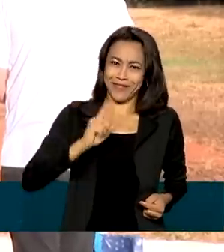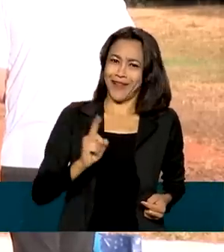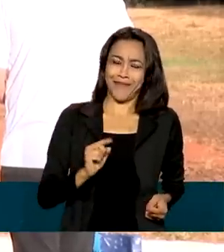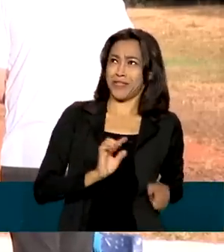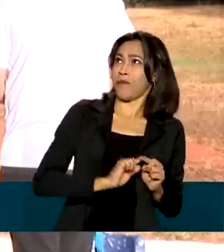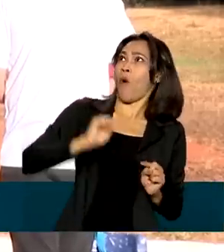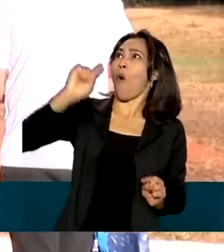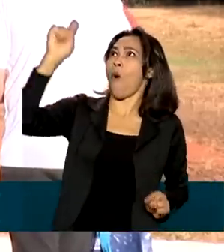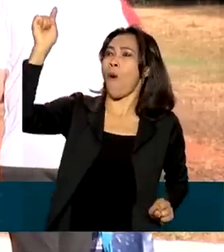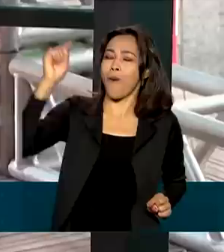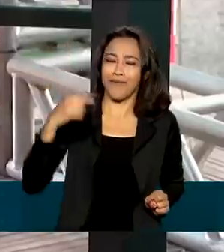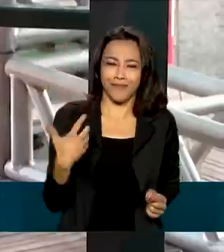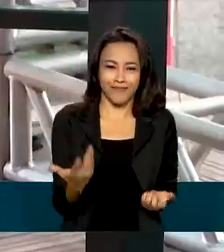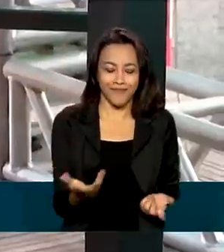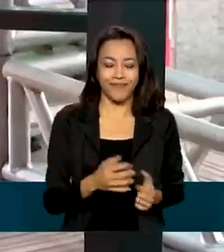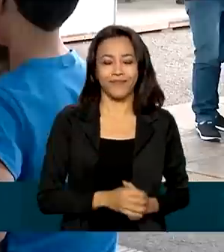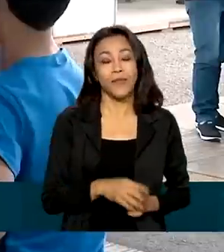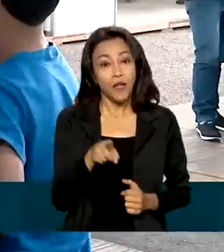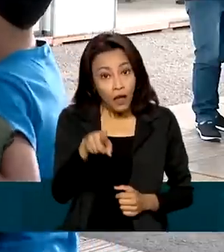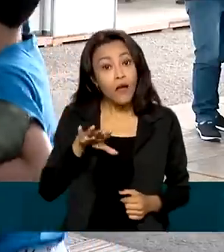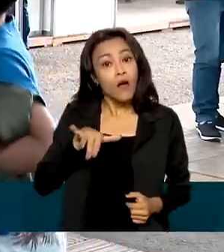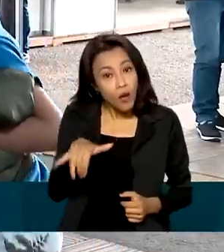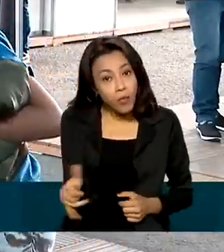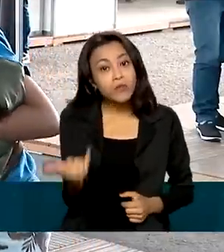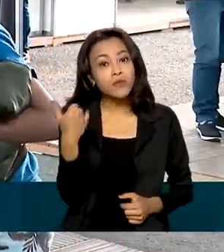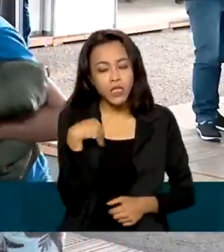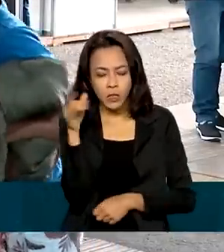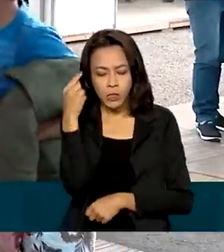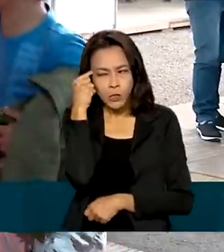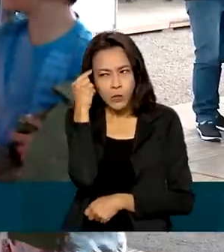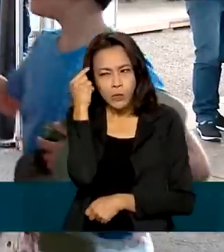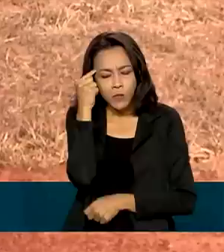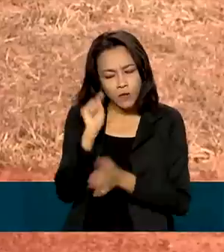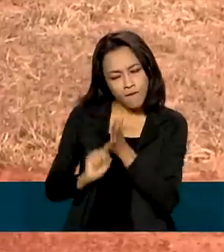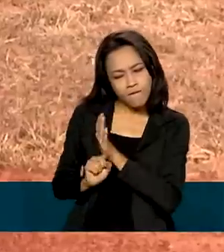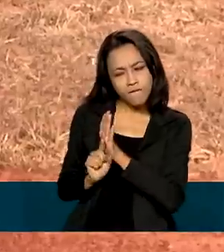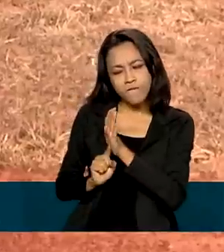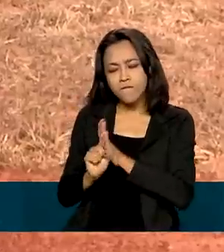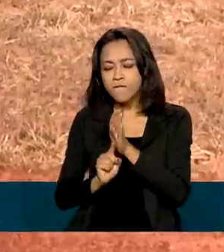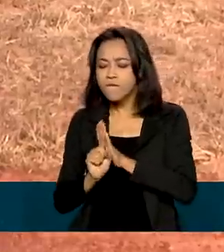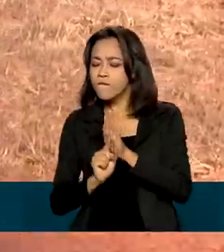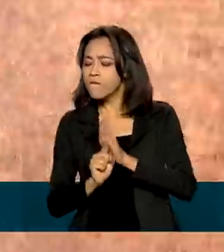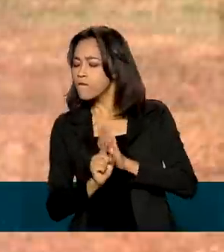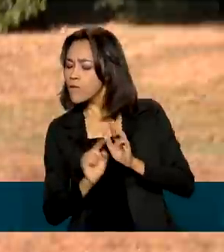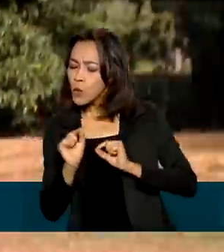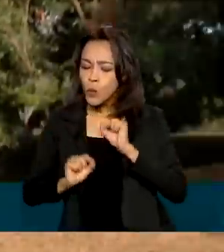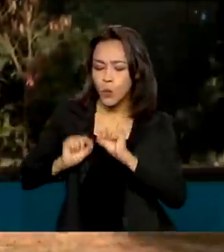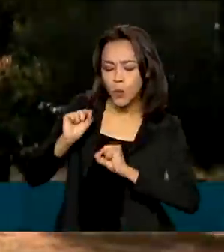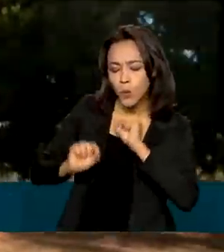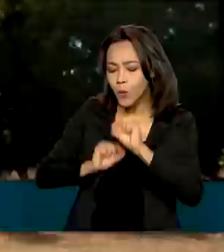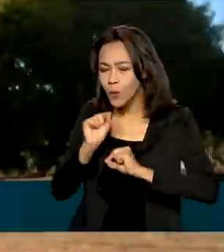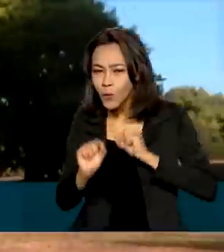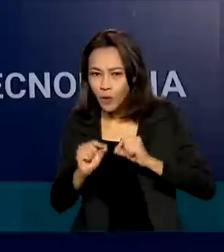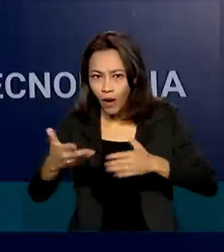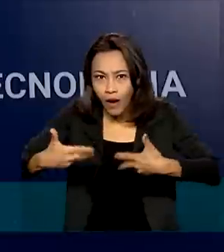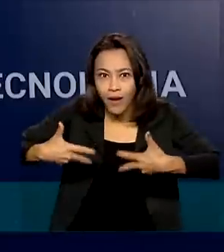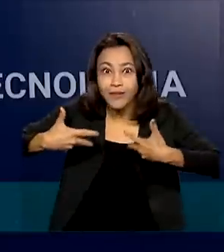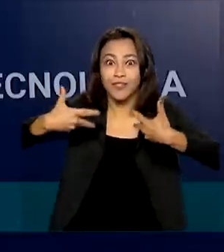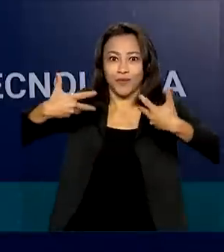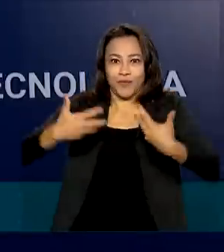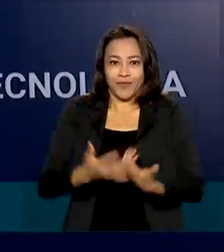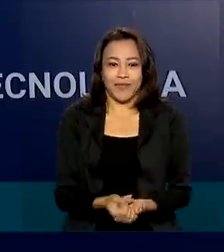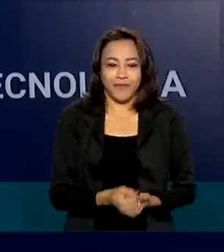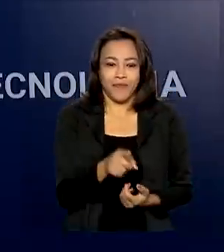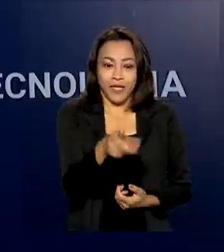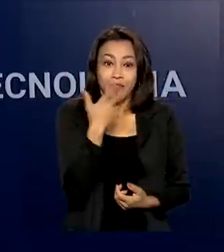que seria tão alto desse jeito. Oportunidade de instigar a mente dos pequenos por um universo de possibilidades. Isso